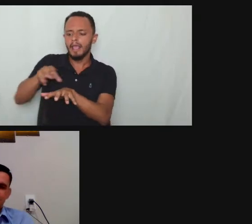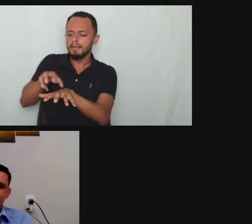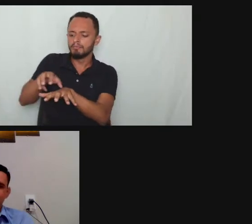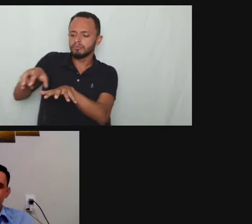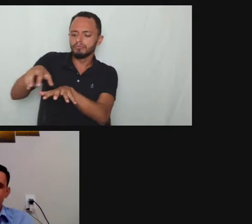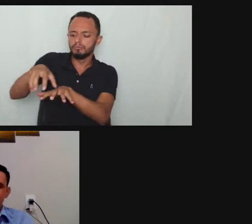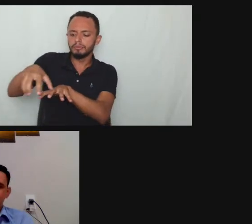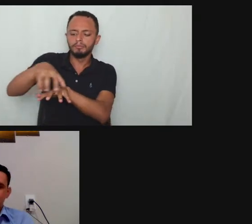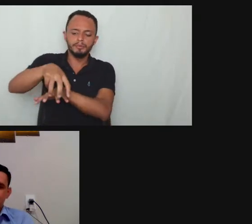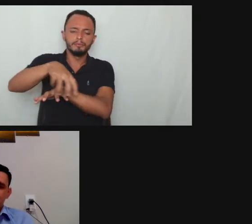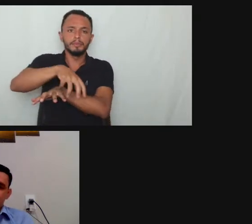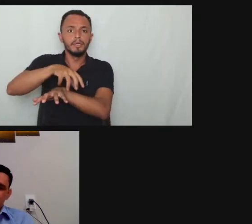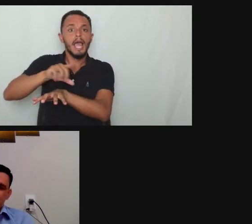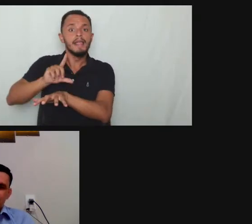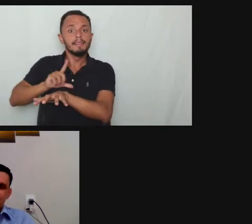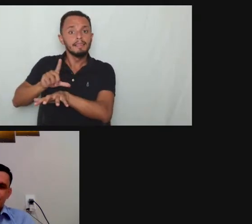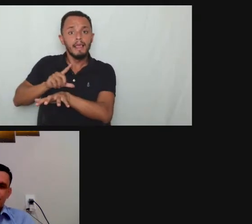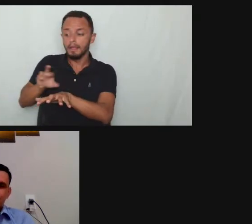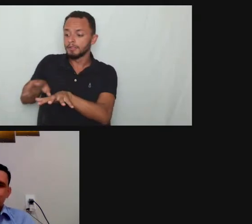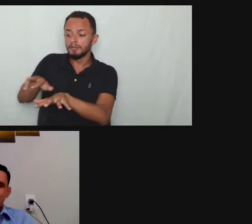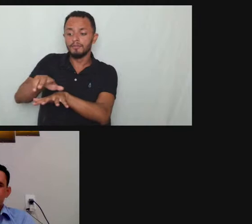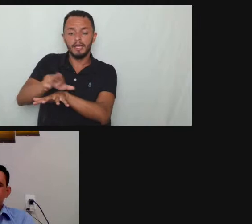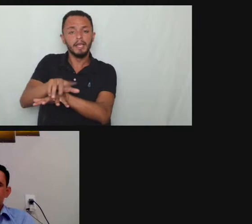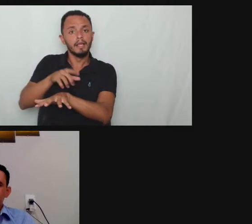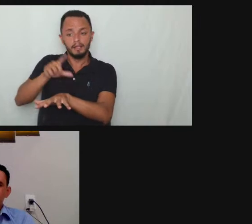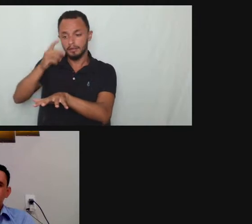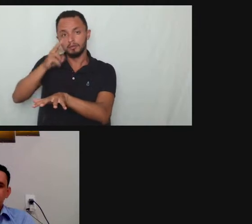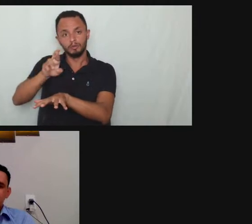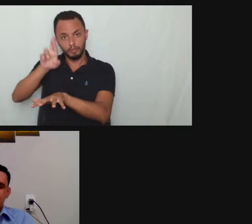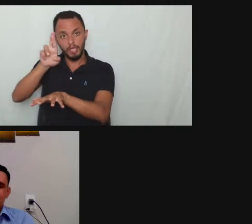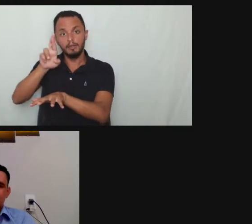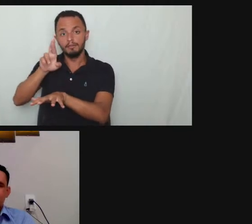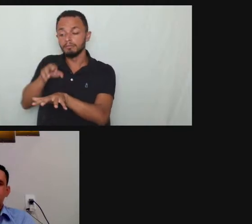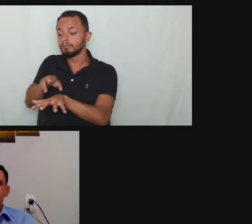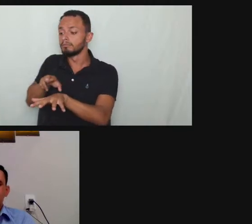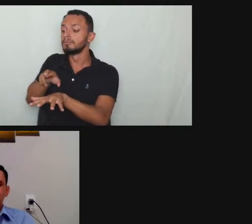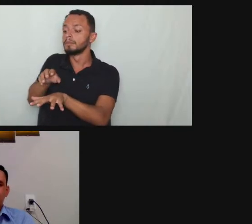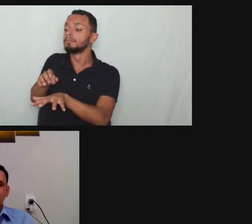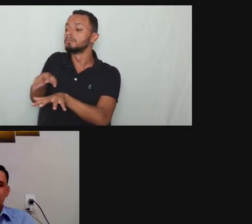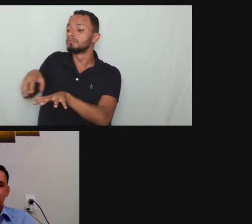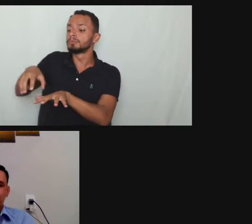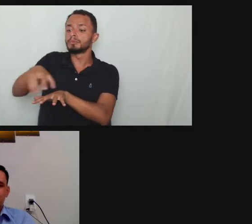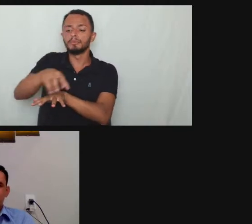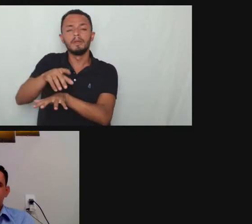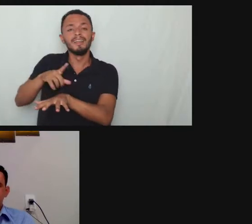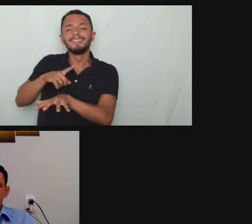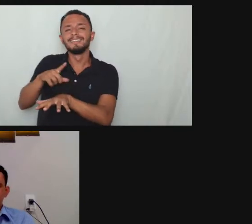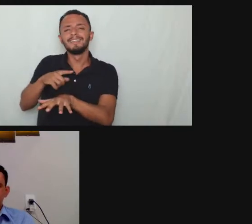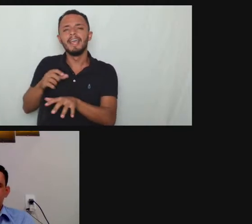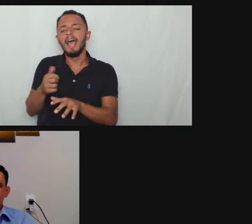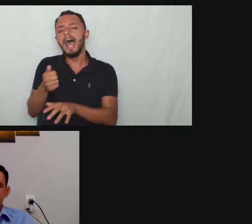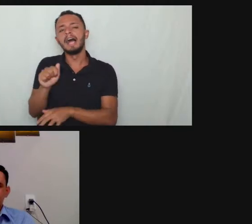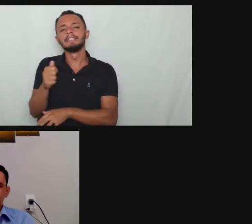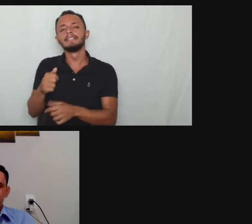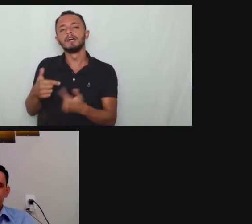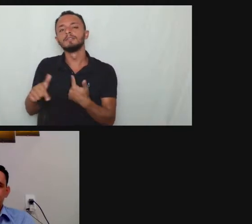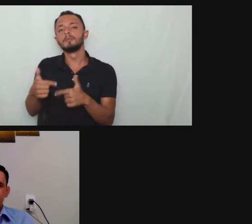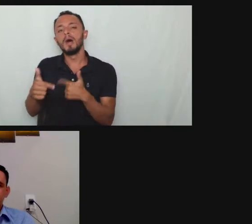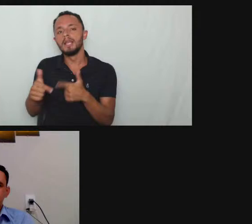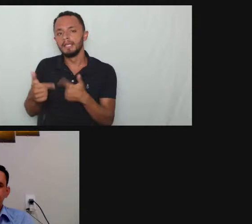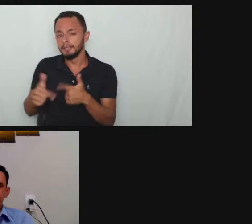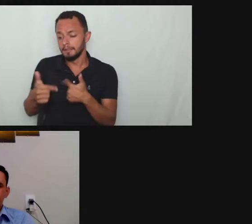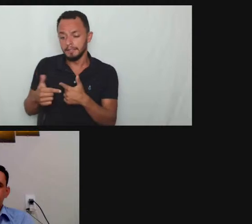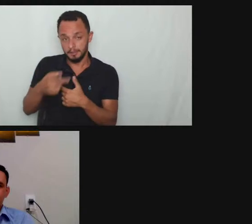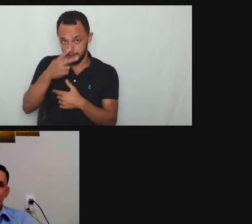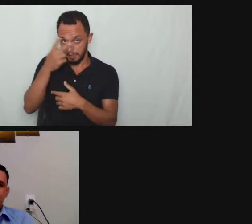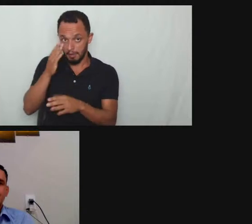escritórios aí na região nesse sentido temos inúmeras ações aí trabalhistas voltadas para o direito da pessoa com